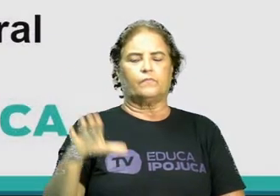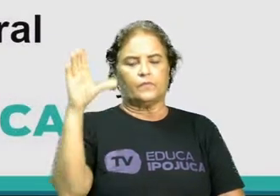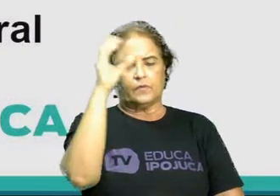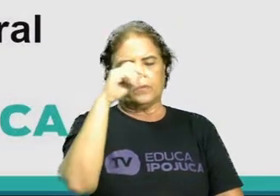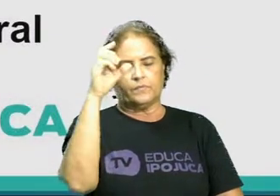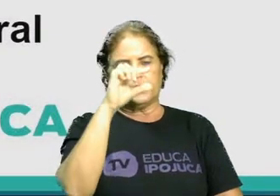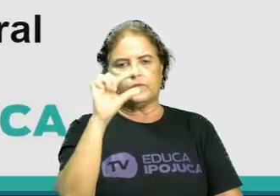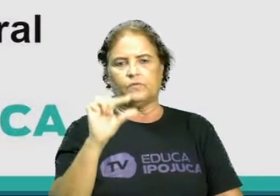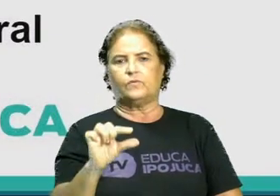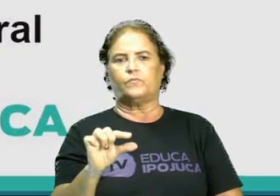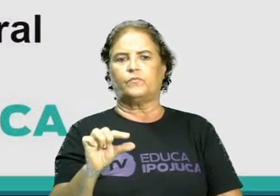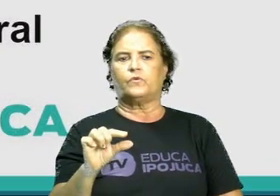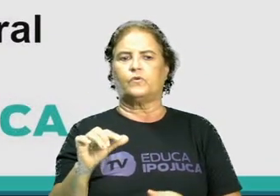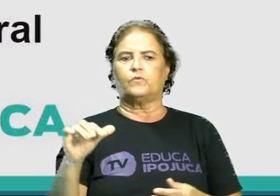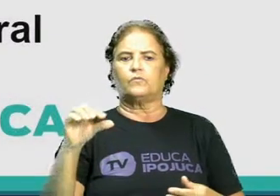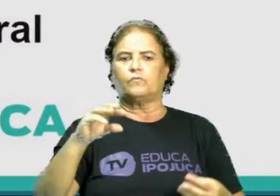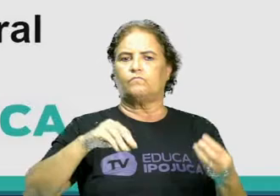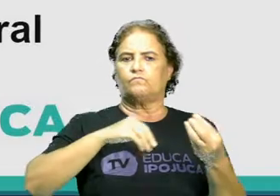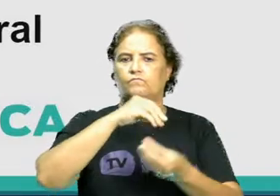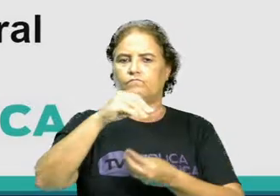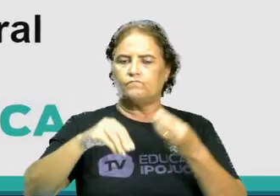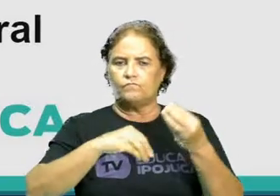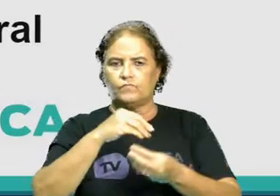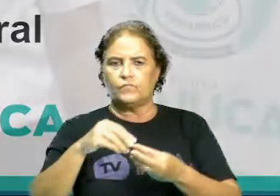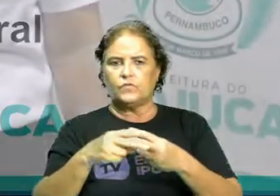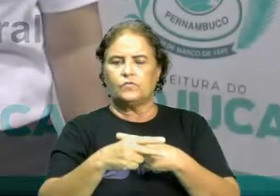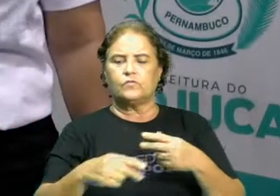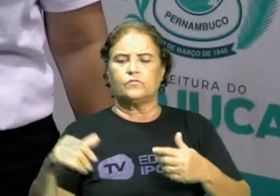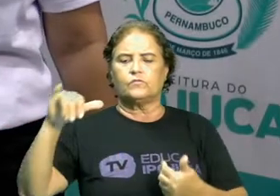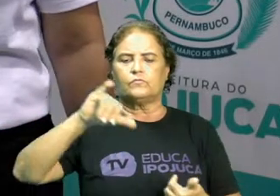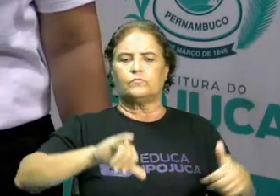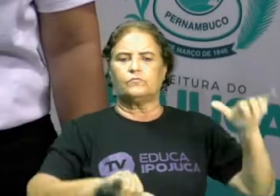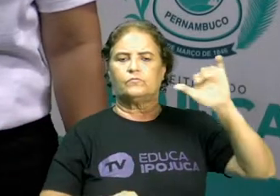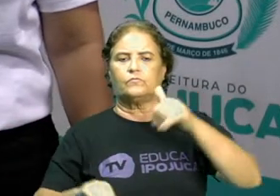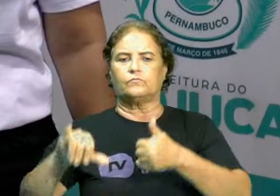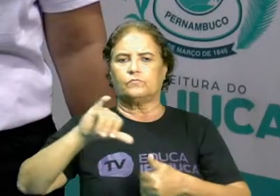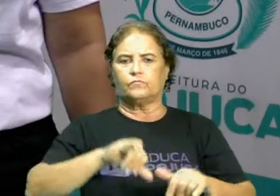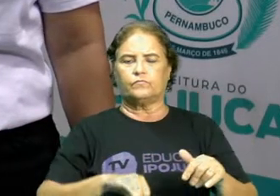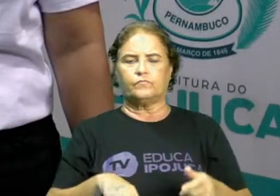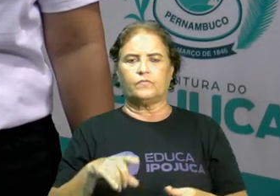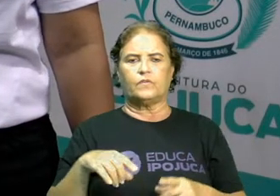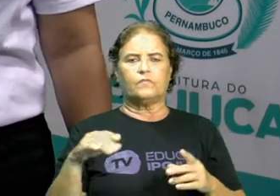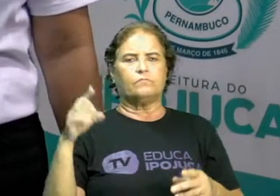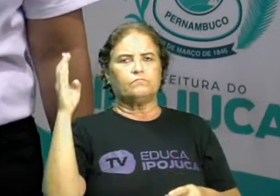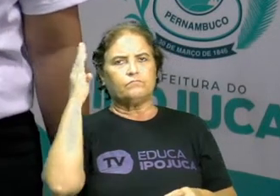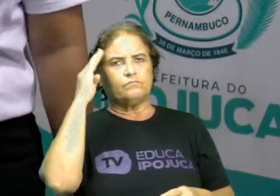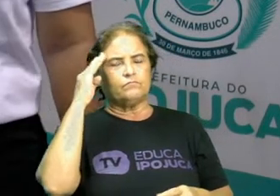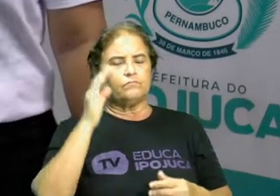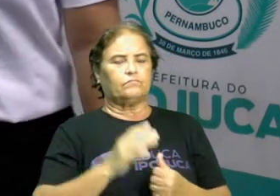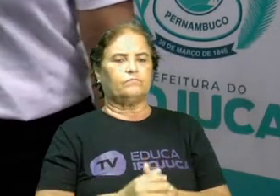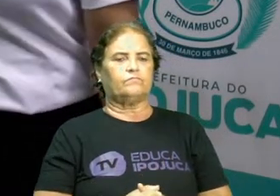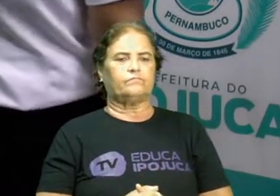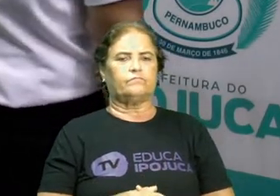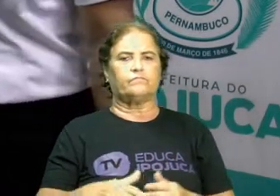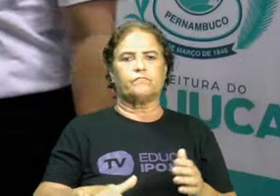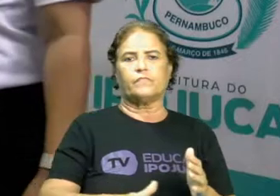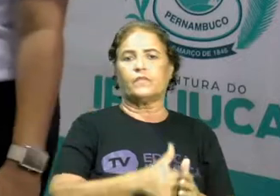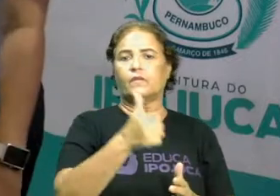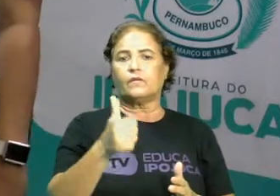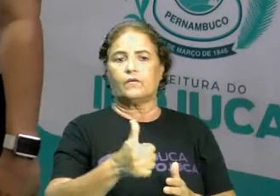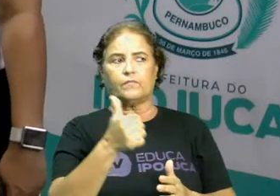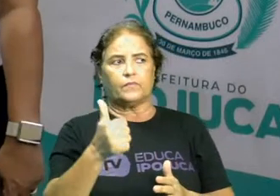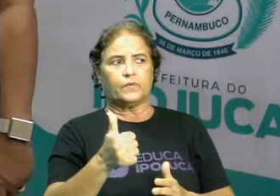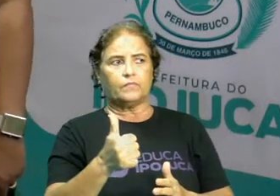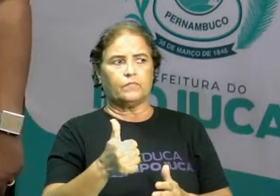mistura e as reações químicas. Então vamos entender o que a gente vai trabalhar hoje. Primeiramente a gente vai